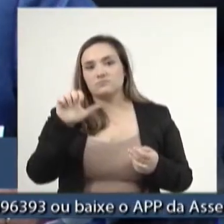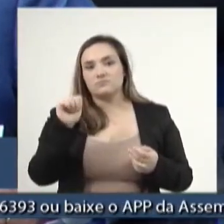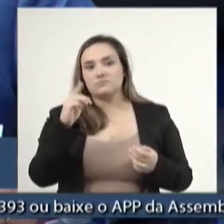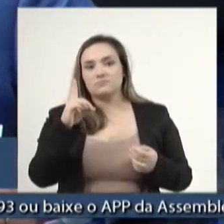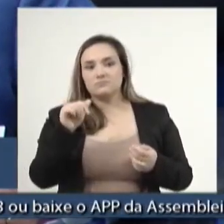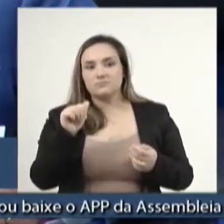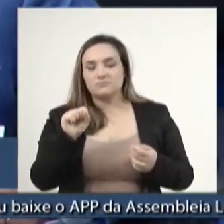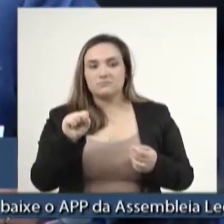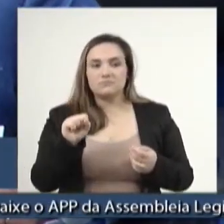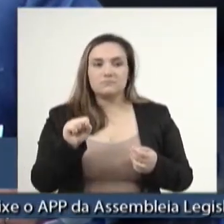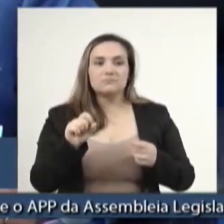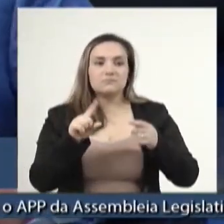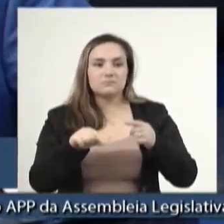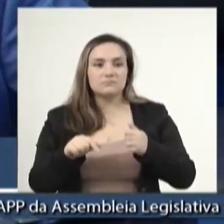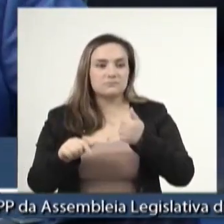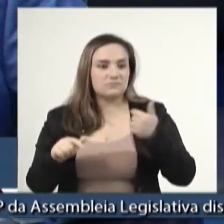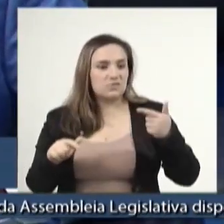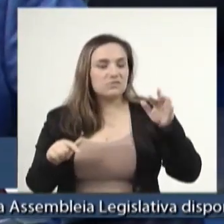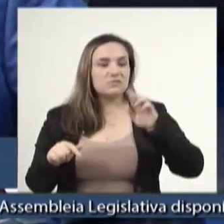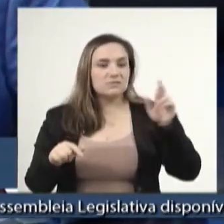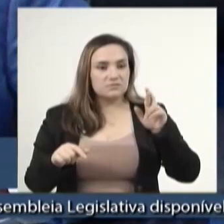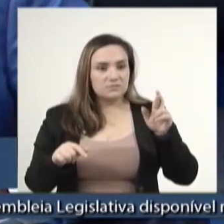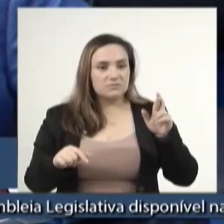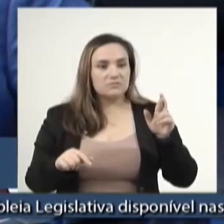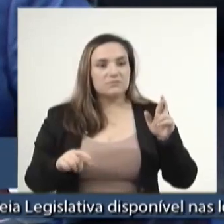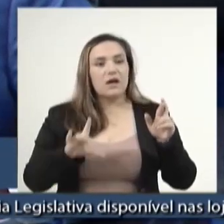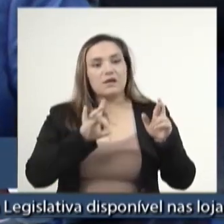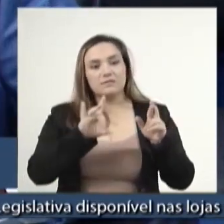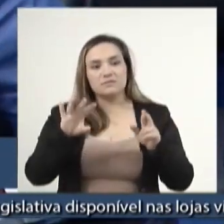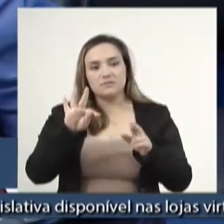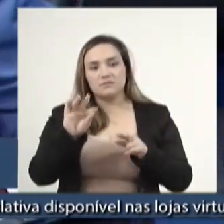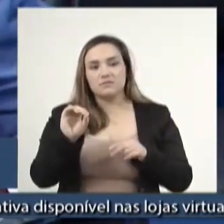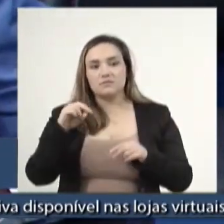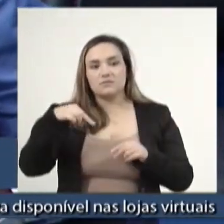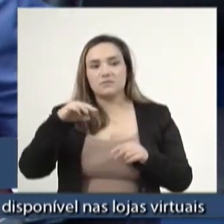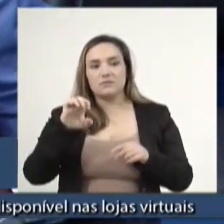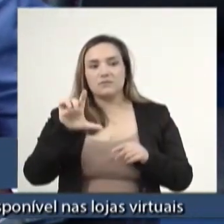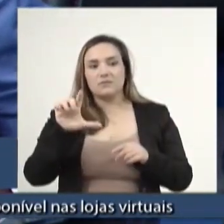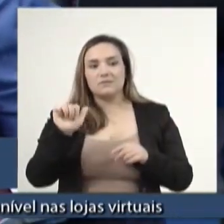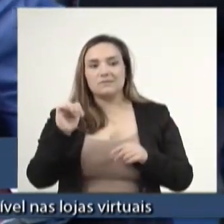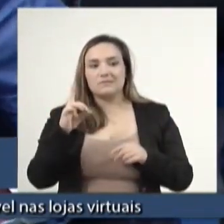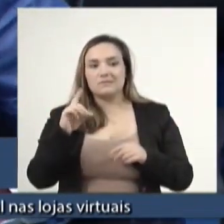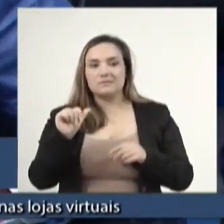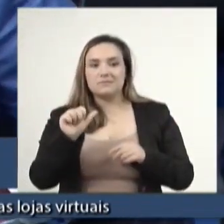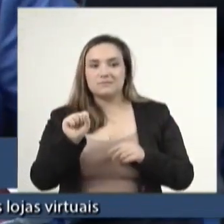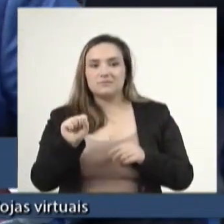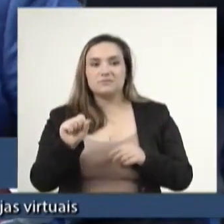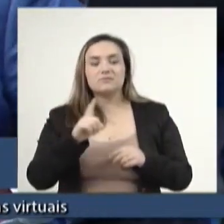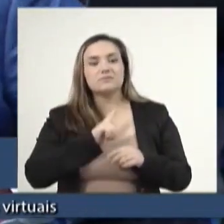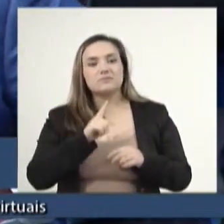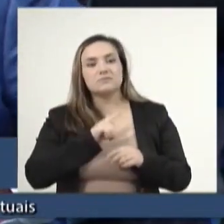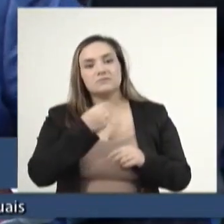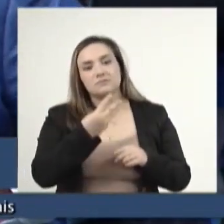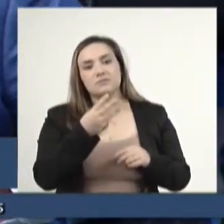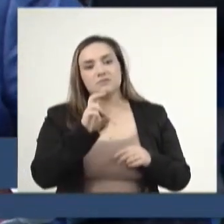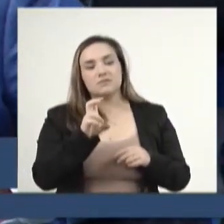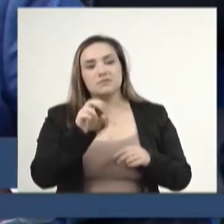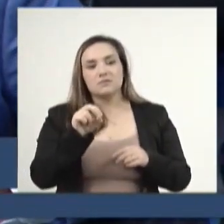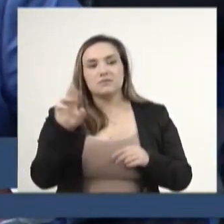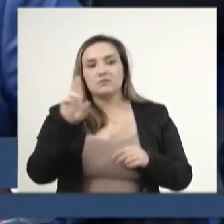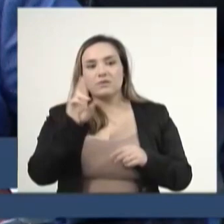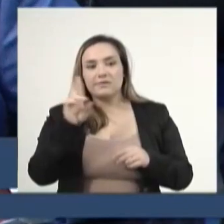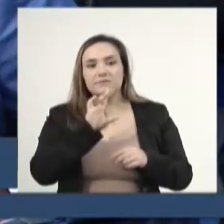reais. Cada tonelada de milho que fica no Mato Grosso do Sul e é o que eles vão fazer, gera 350